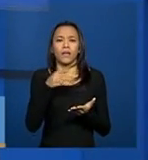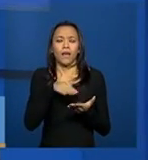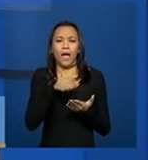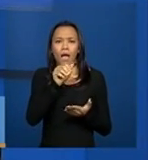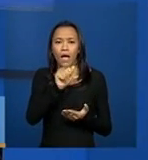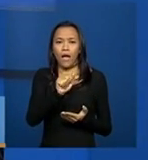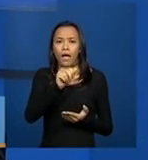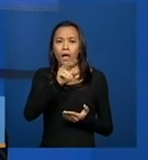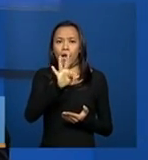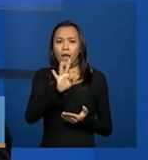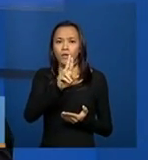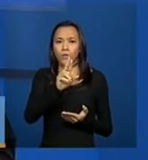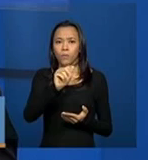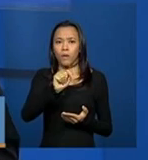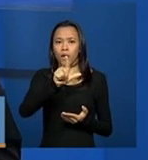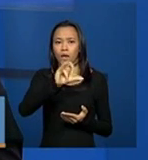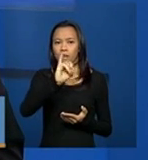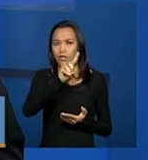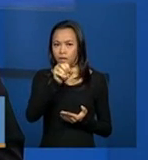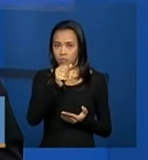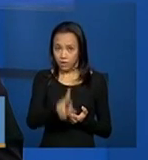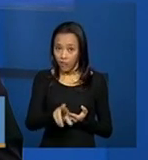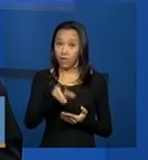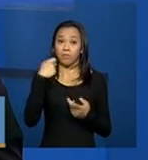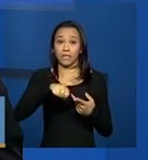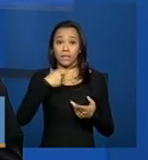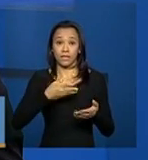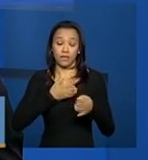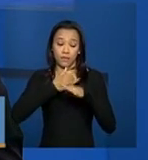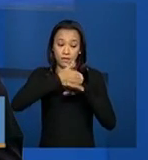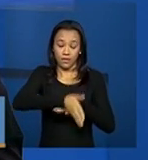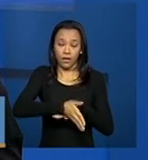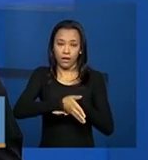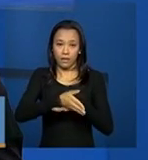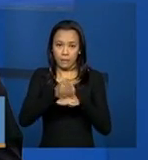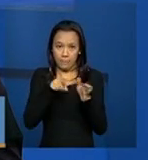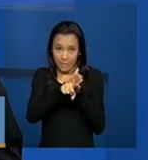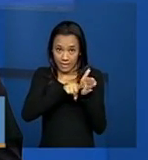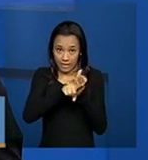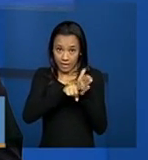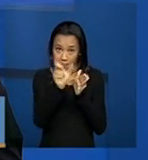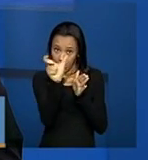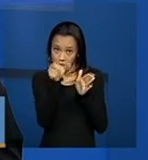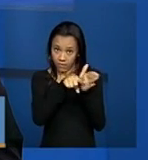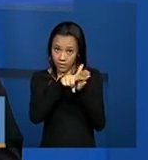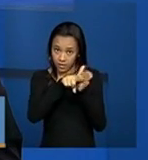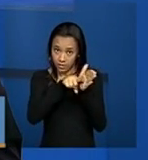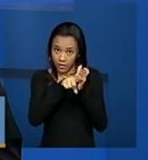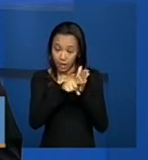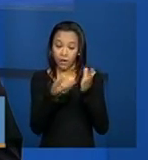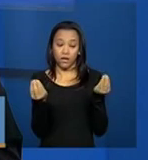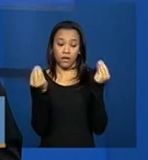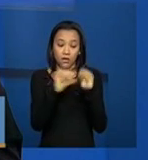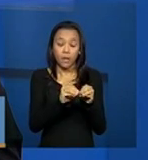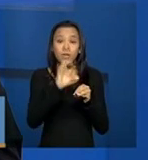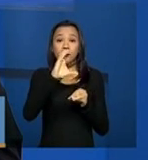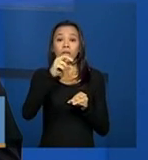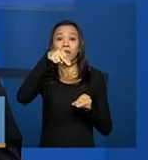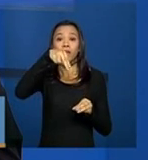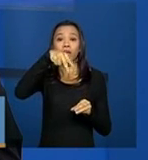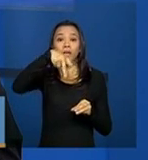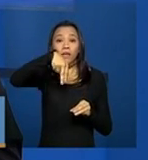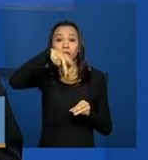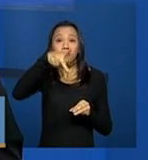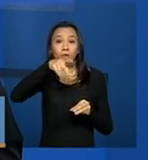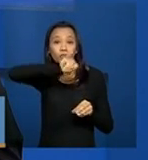A Maria Isabel, ela deve acessar a funcionalidade, pesquisar serviço de entidade, colocar o CNPJ dessa entidade, mandar